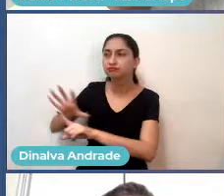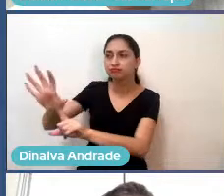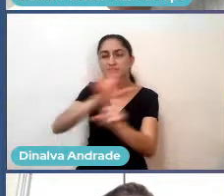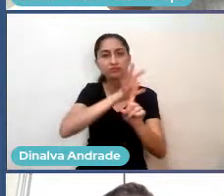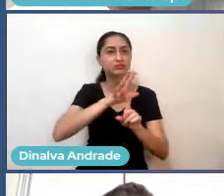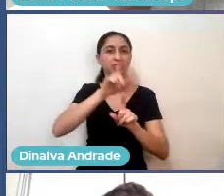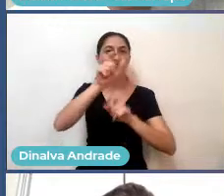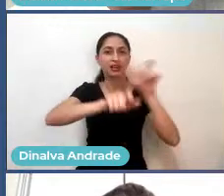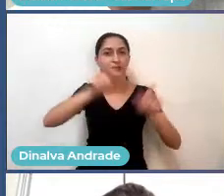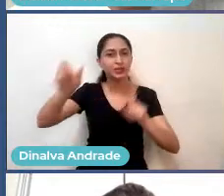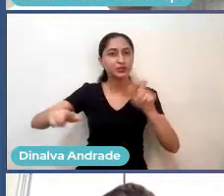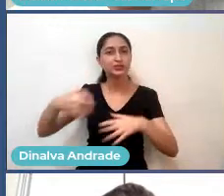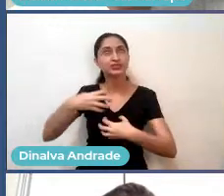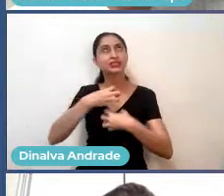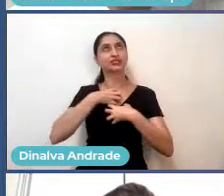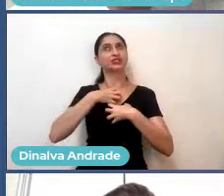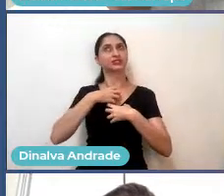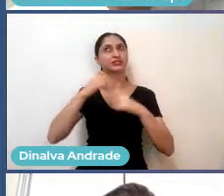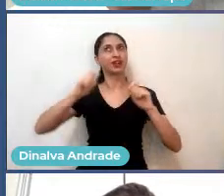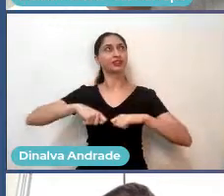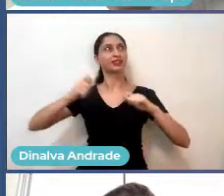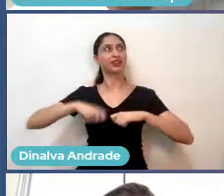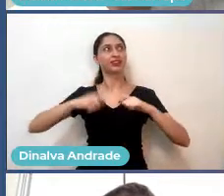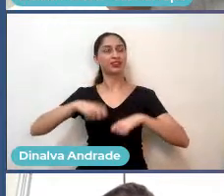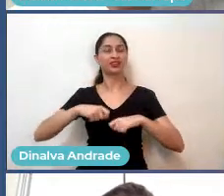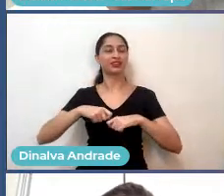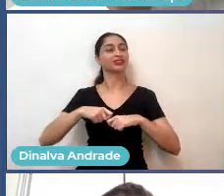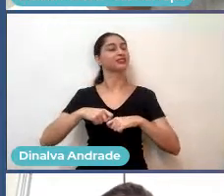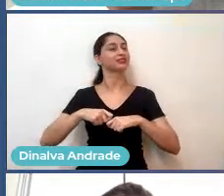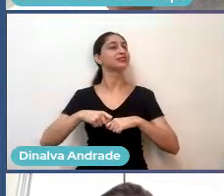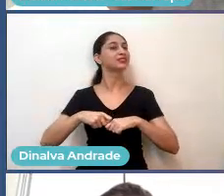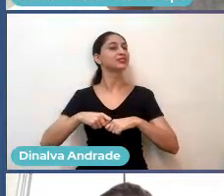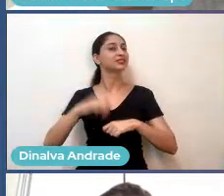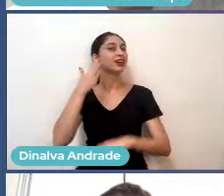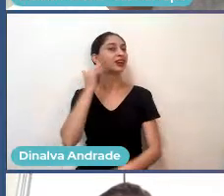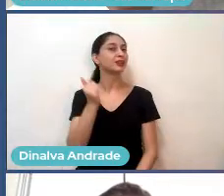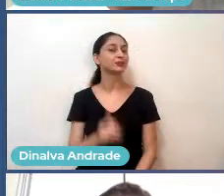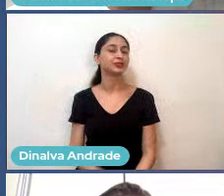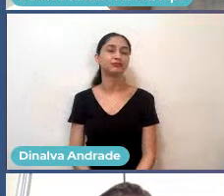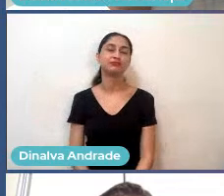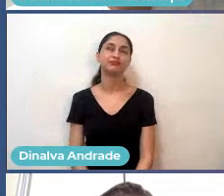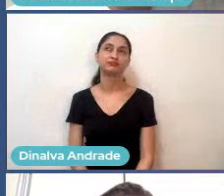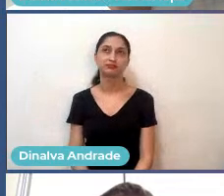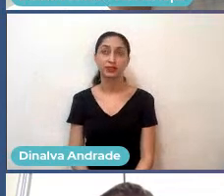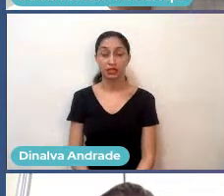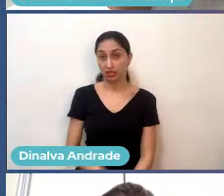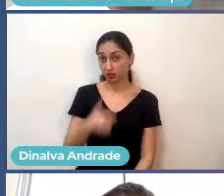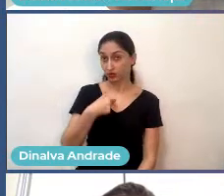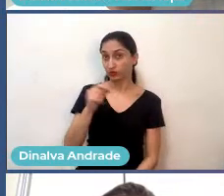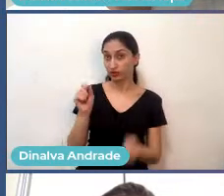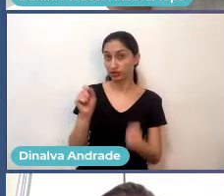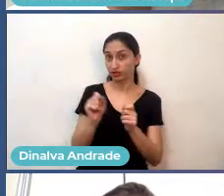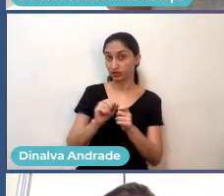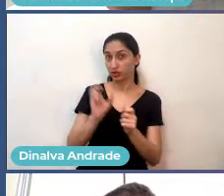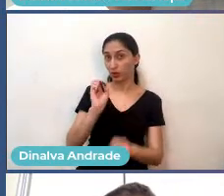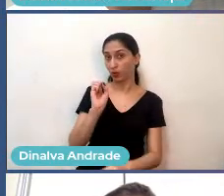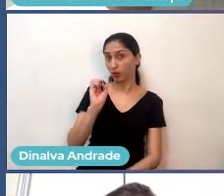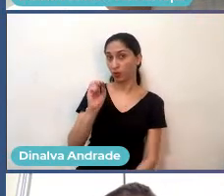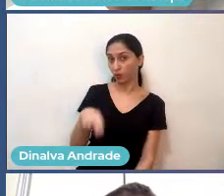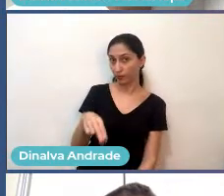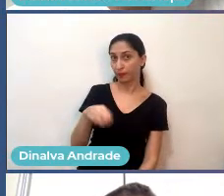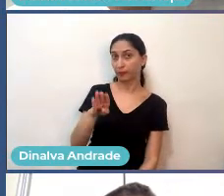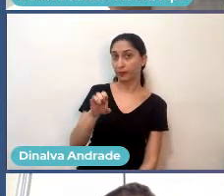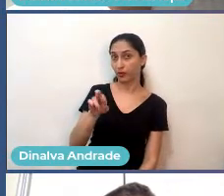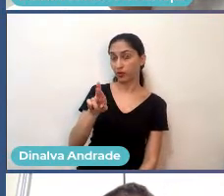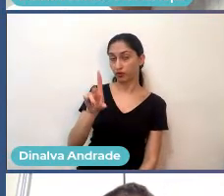inspirar as pessoas que estão dentro do nosso time. Hoje mesmo eu estava fazendo um onboarding. O onboarding é o processo de recebimento das pessoas na